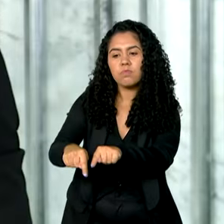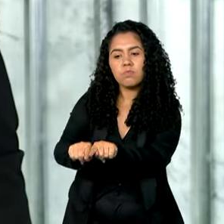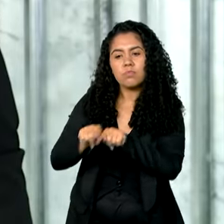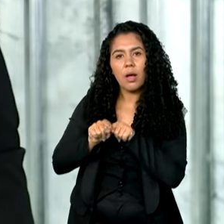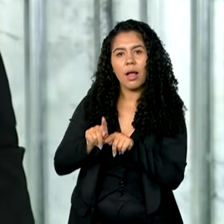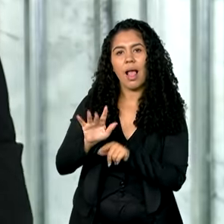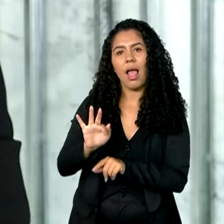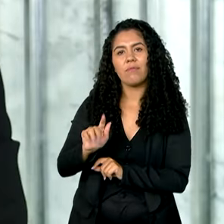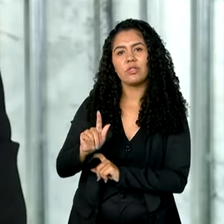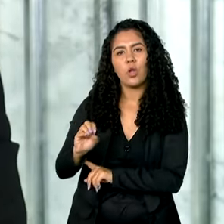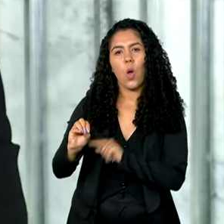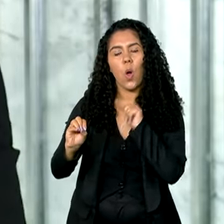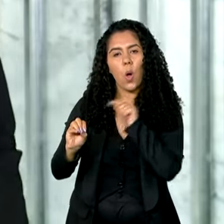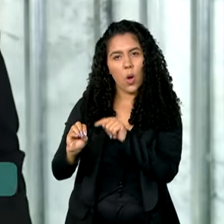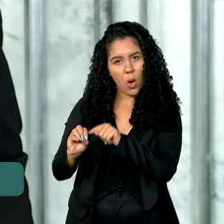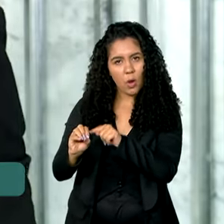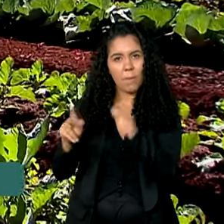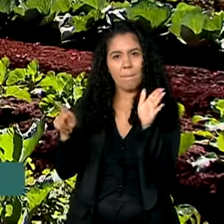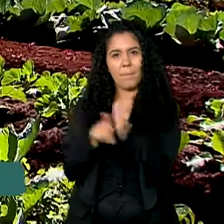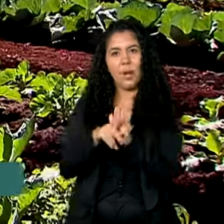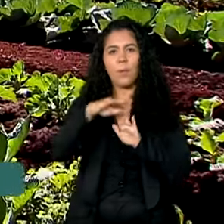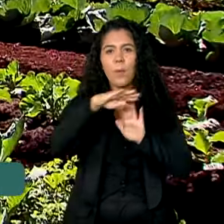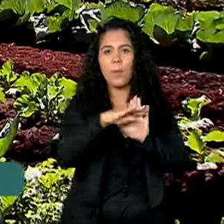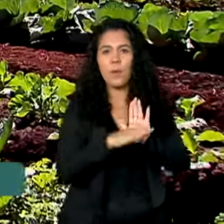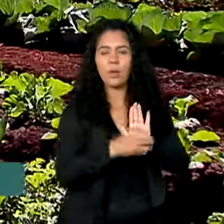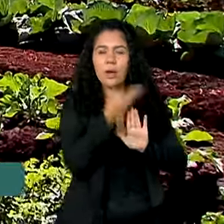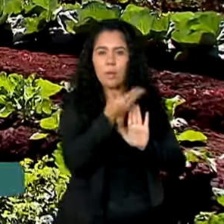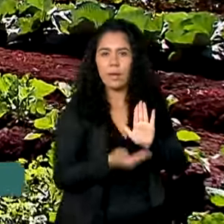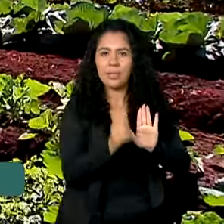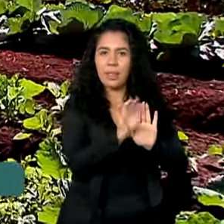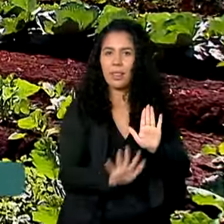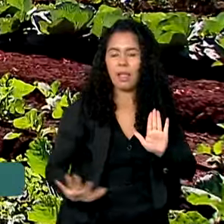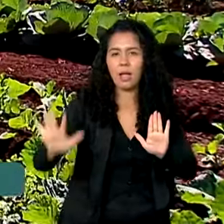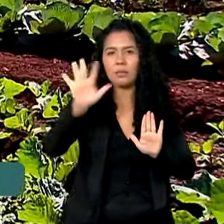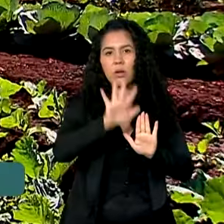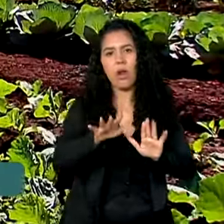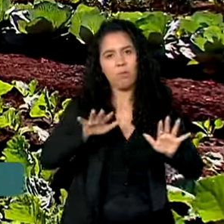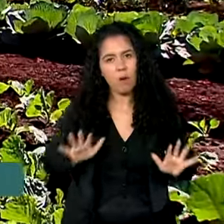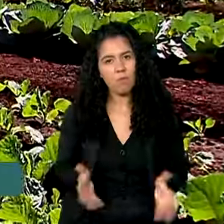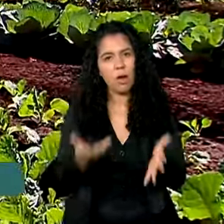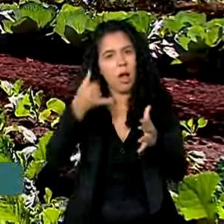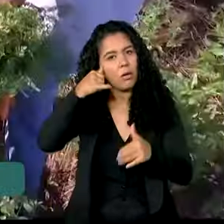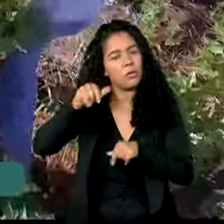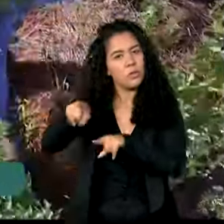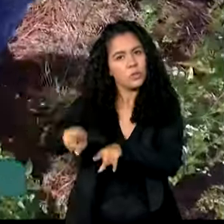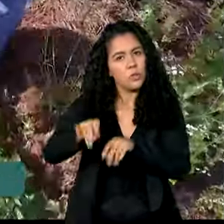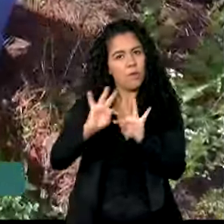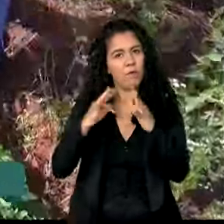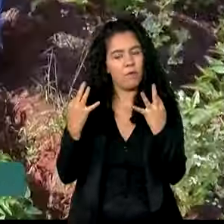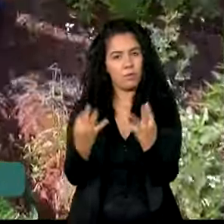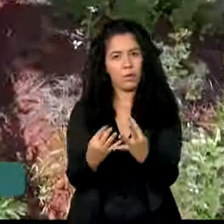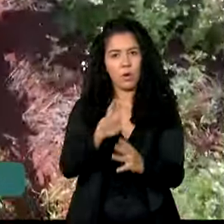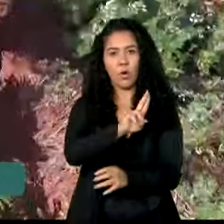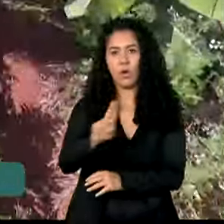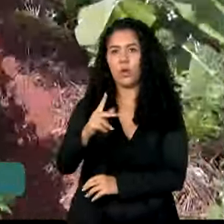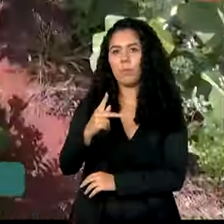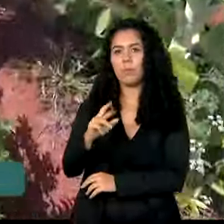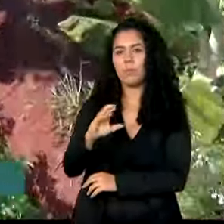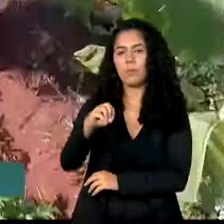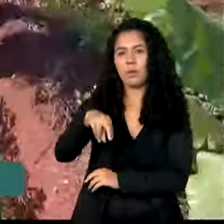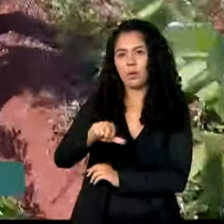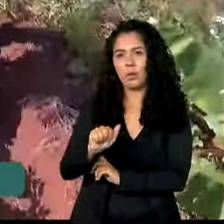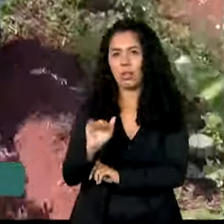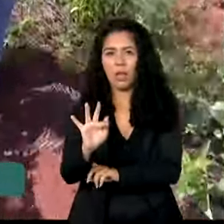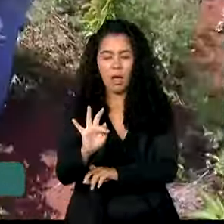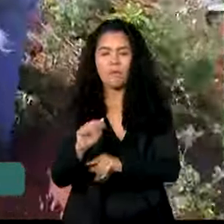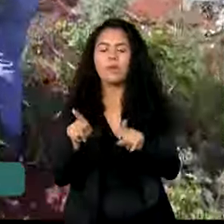o FGO, para empréstimos do Pronaf, o Programa Nacional de Fortalecimento da Agricultura Familiar. A medida também garante